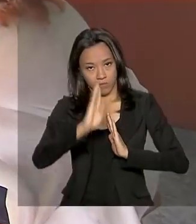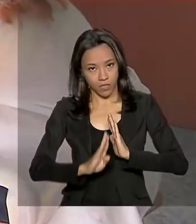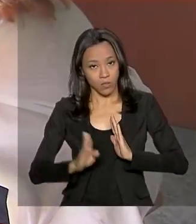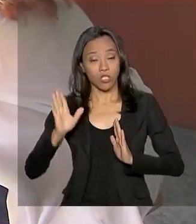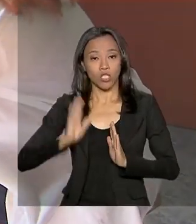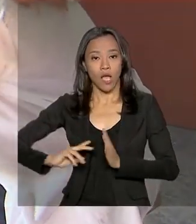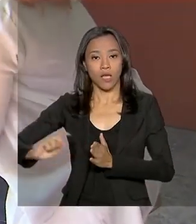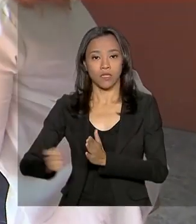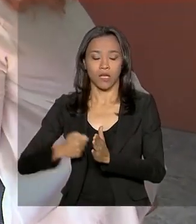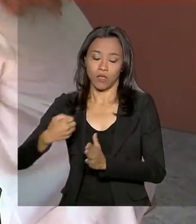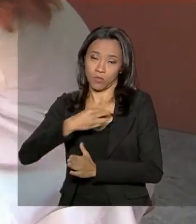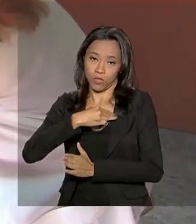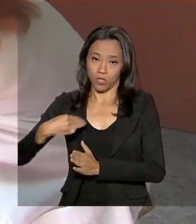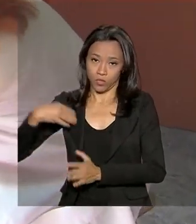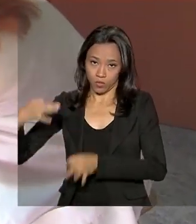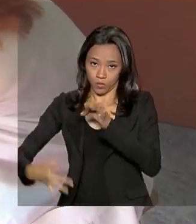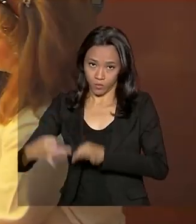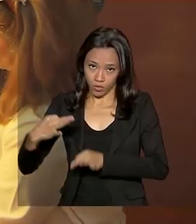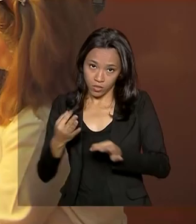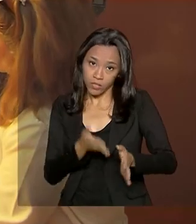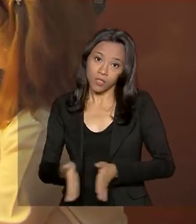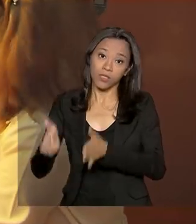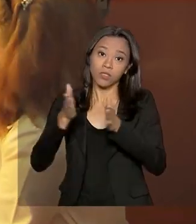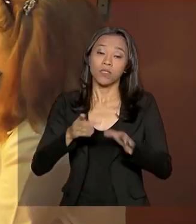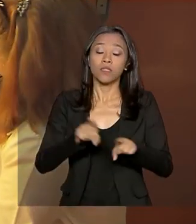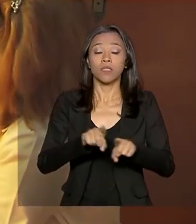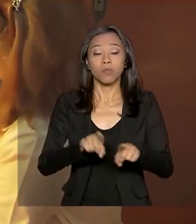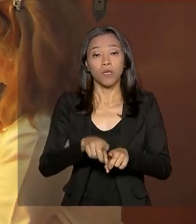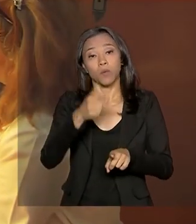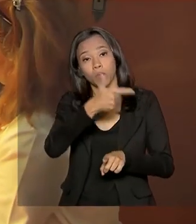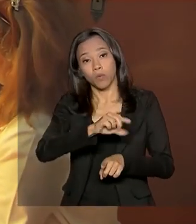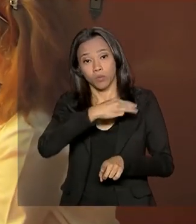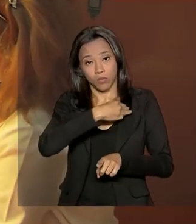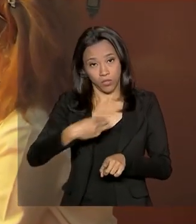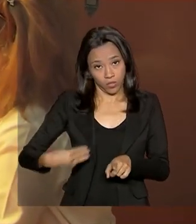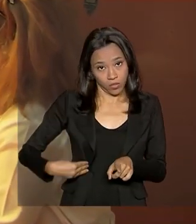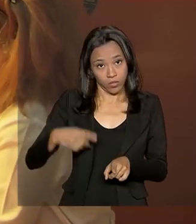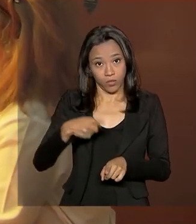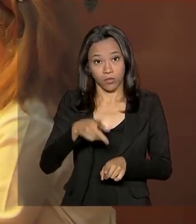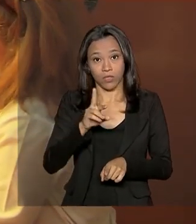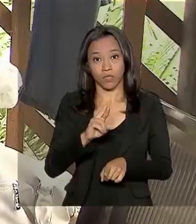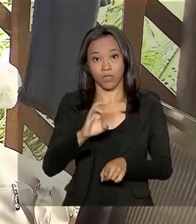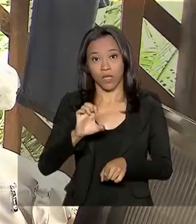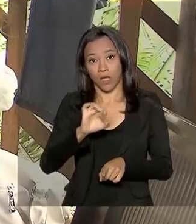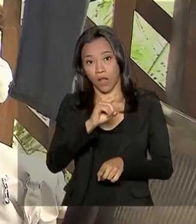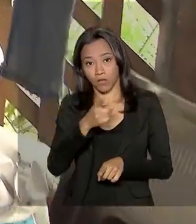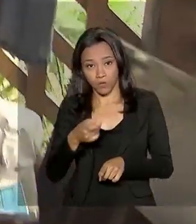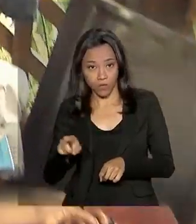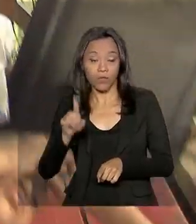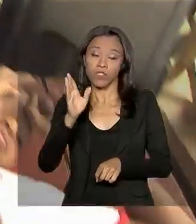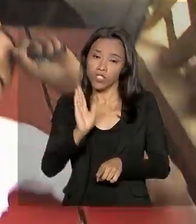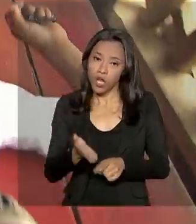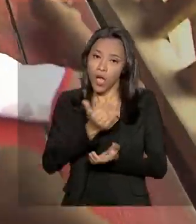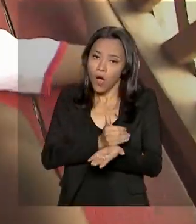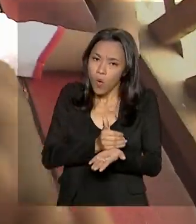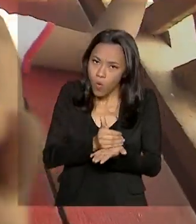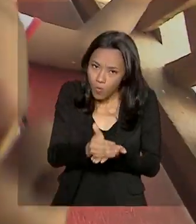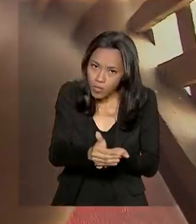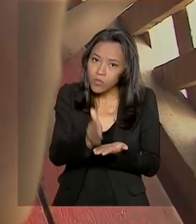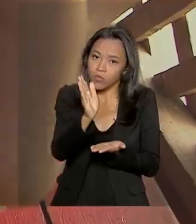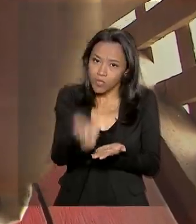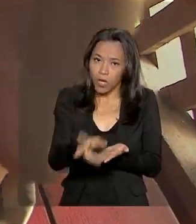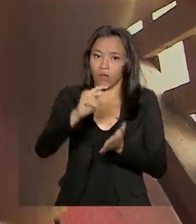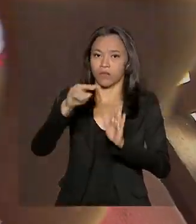ministros da Justiça, Sérgio Moro, e das Relações Exteriores, Ernesto Araújo, a medida já está em vigor. Os médicos